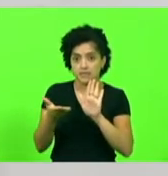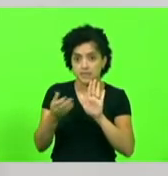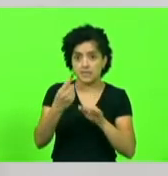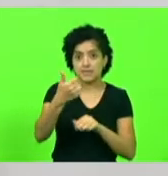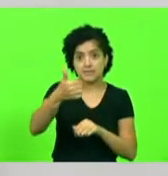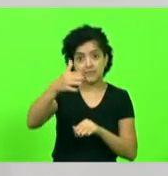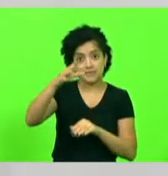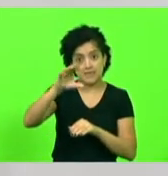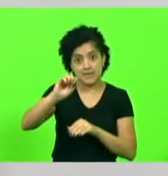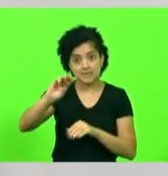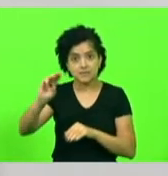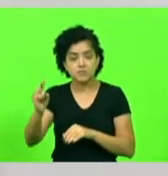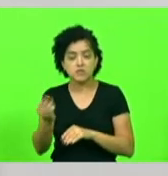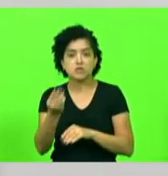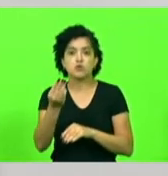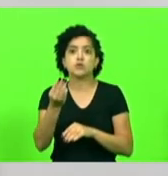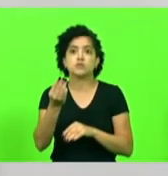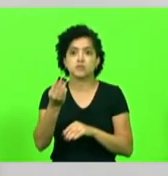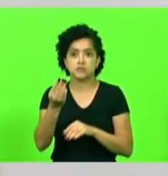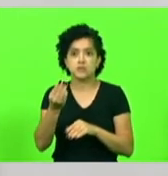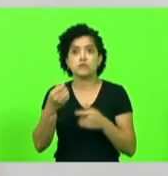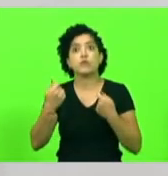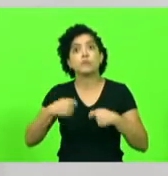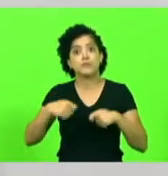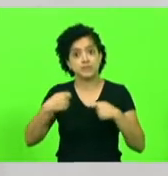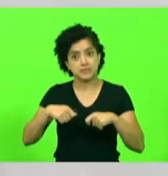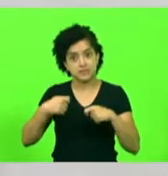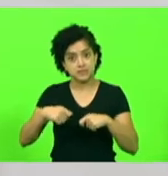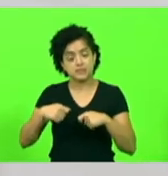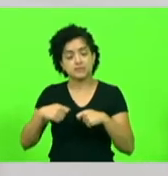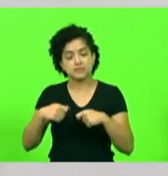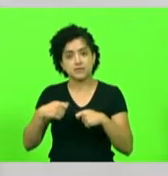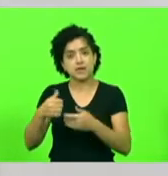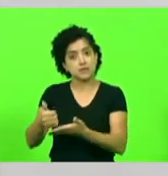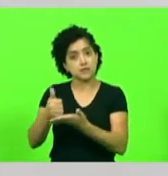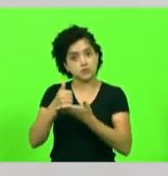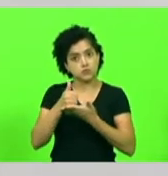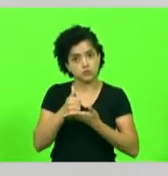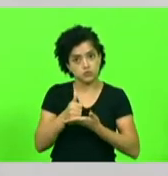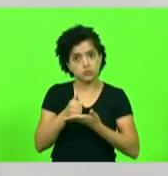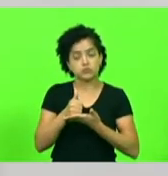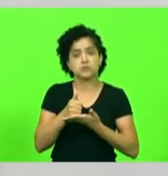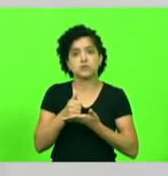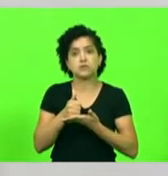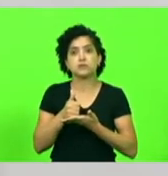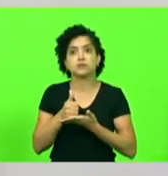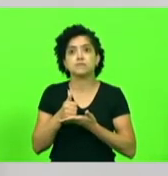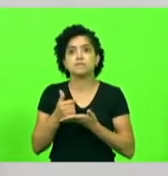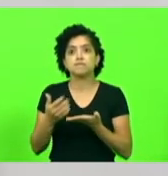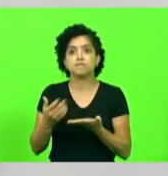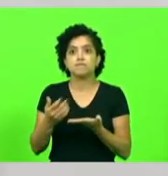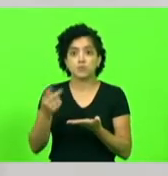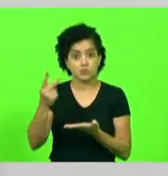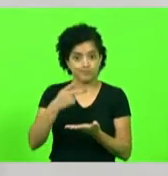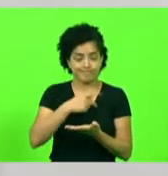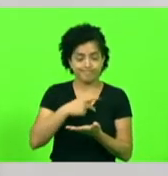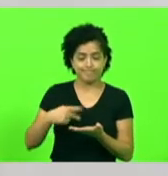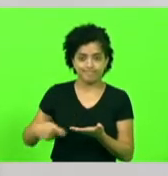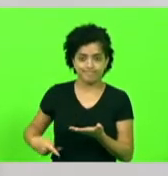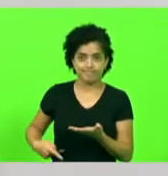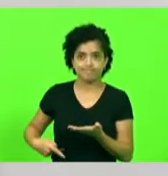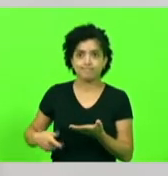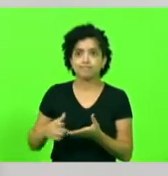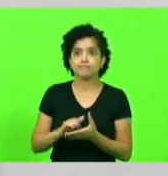milhões, deputado Maurício. E vou precisar muito da sua ajuda, como nosso vice-presidente da Casa, deputada Dirce.